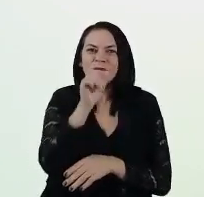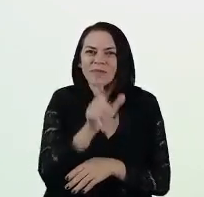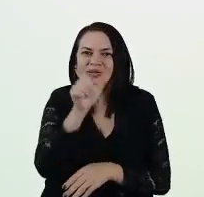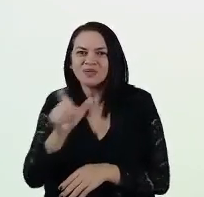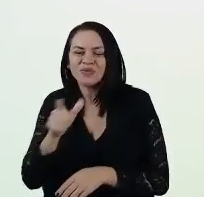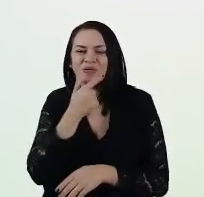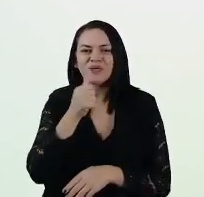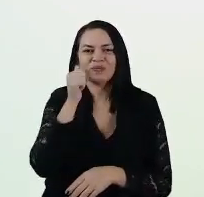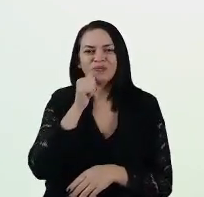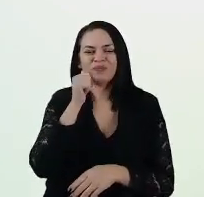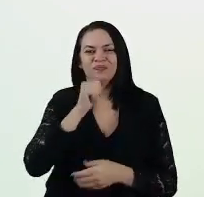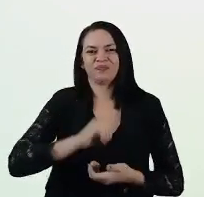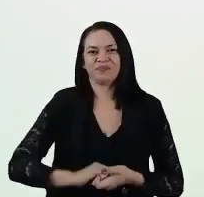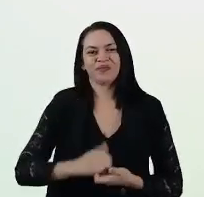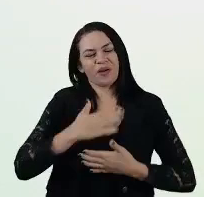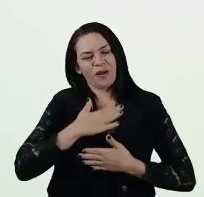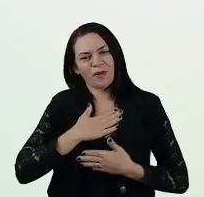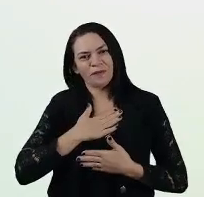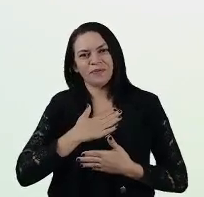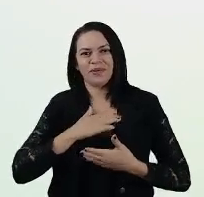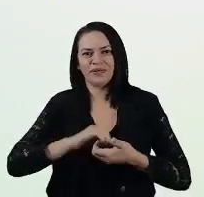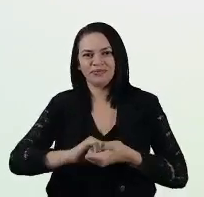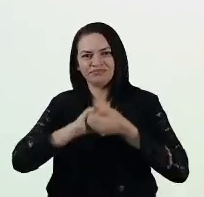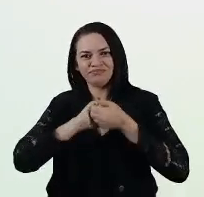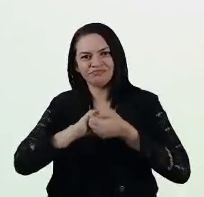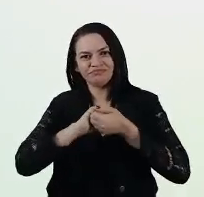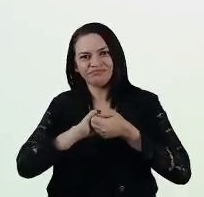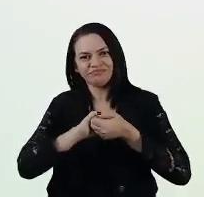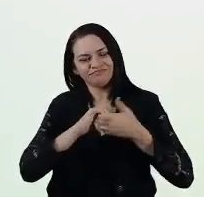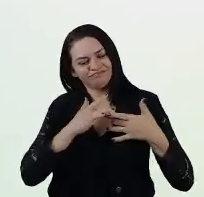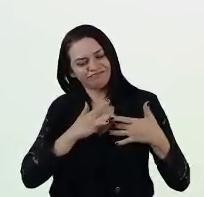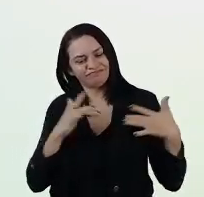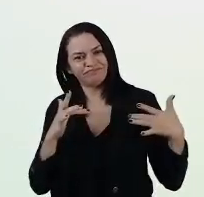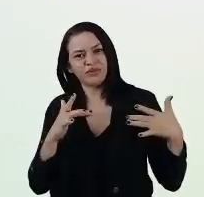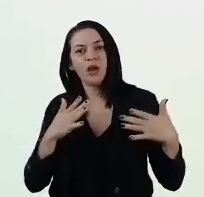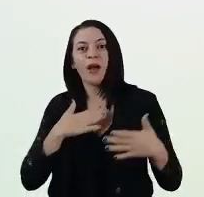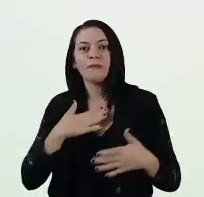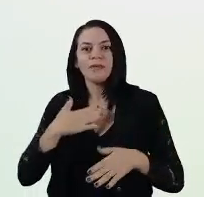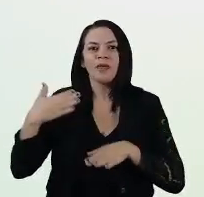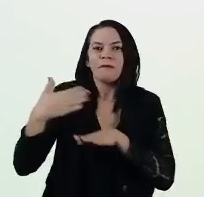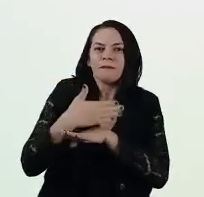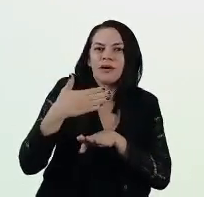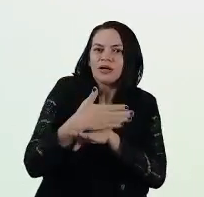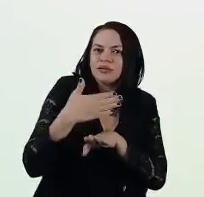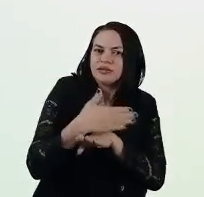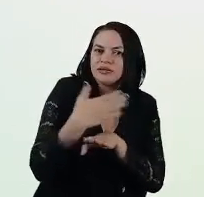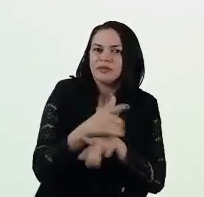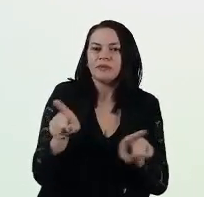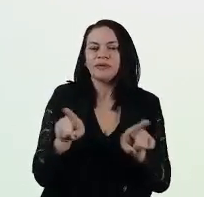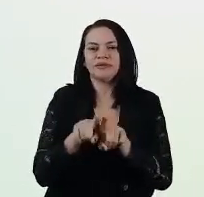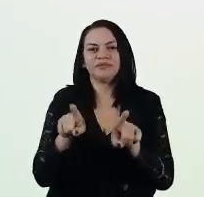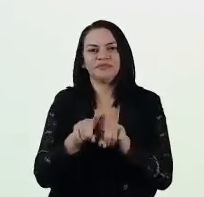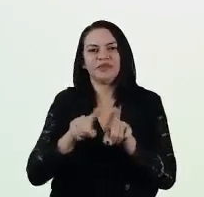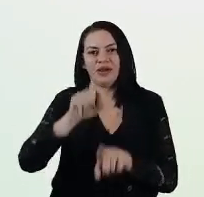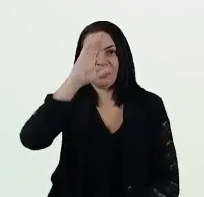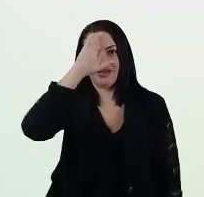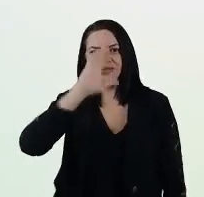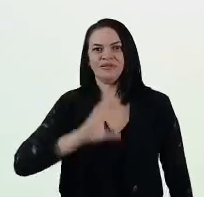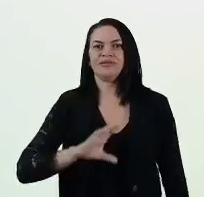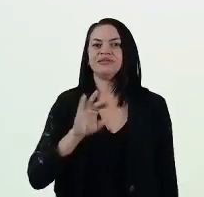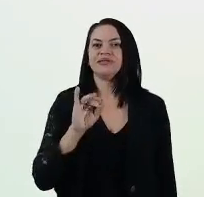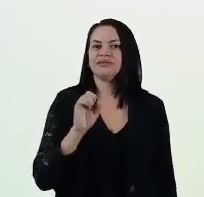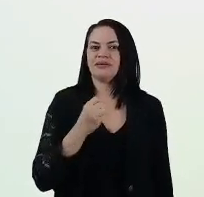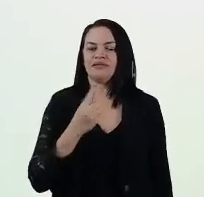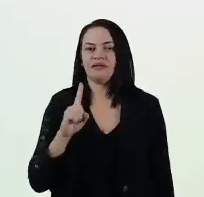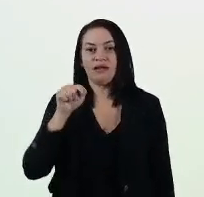brasileiros e brasileiras. A minha solidariedade, a minha participação cidadã